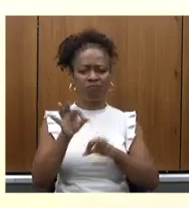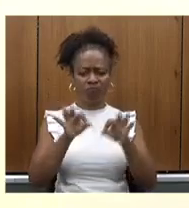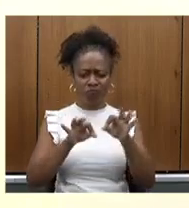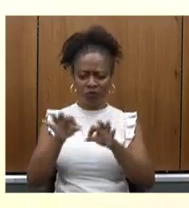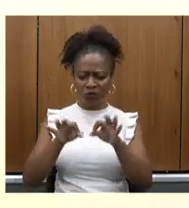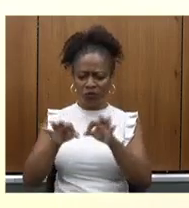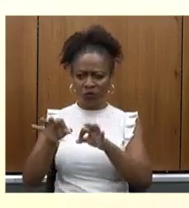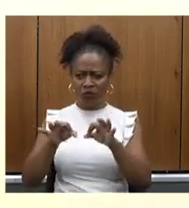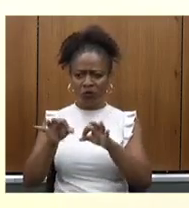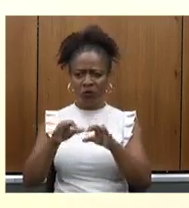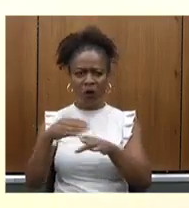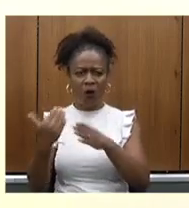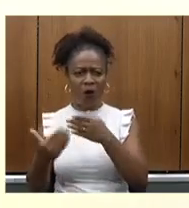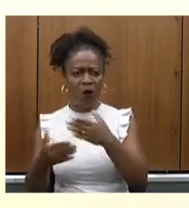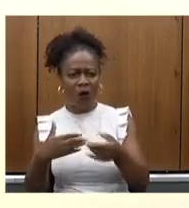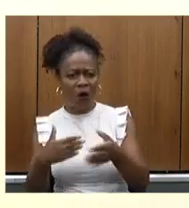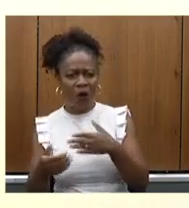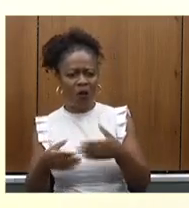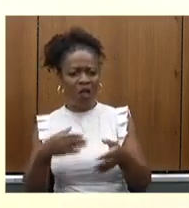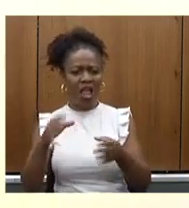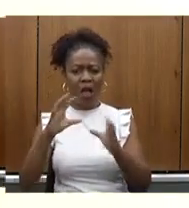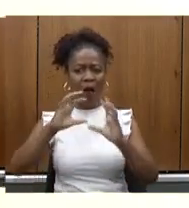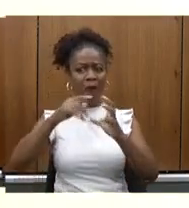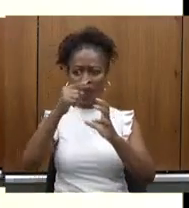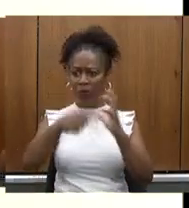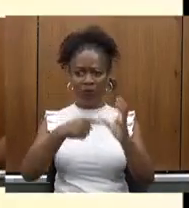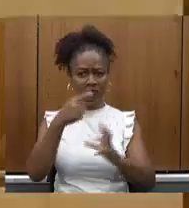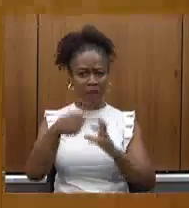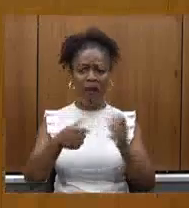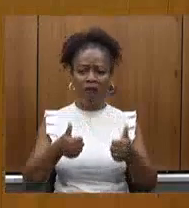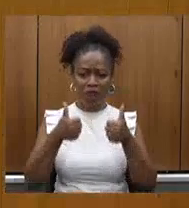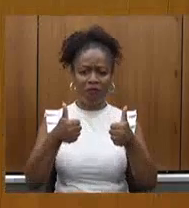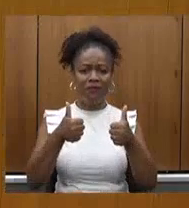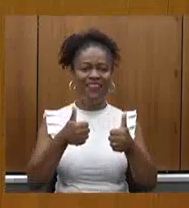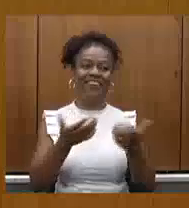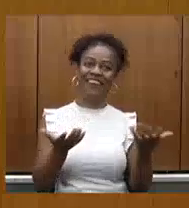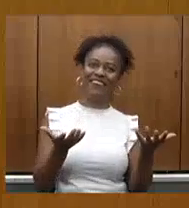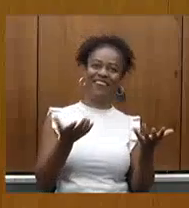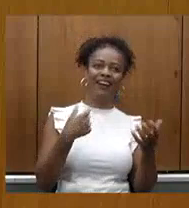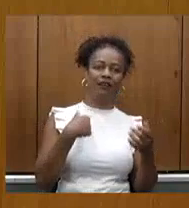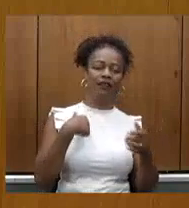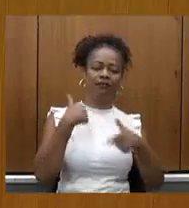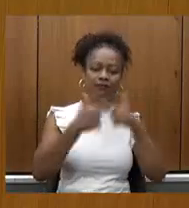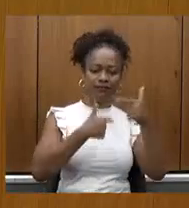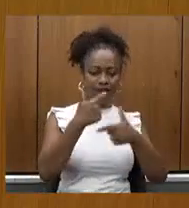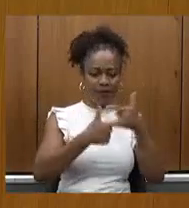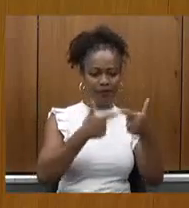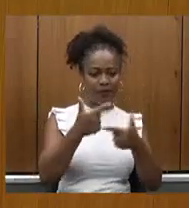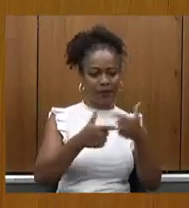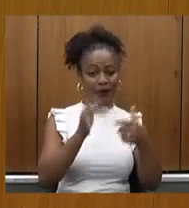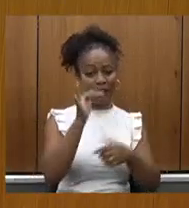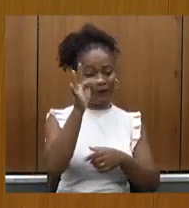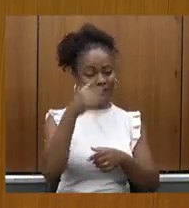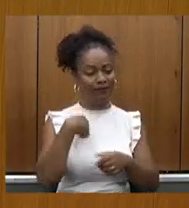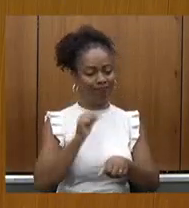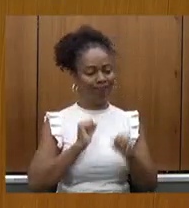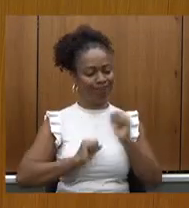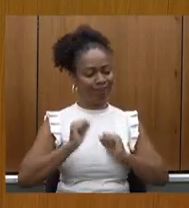qualquer bom broadcaster mundial, viu? Ah, coisa boa. Já tem emprego futuro aí na Itatiaia, viu? Estou esperando o convite.